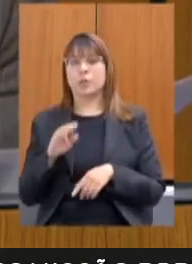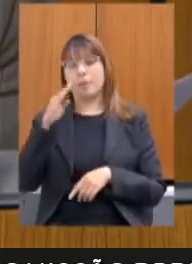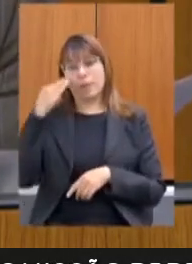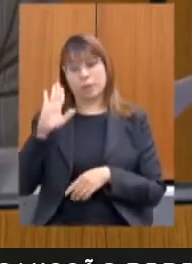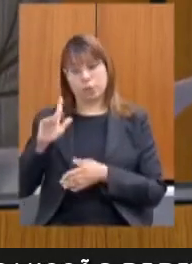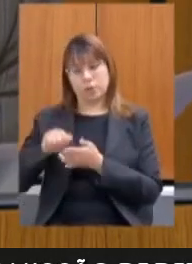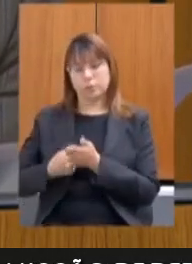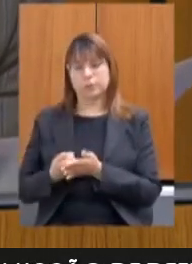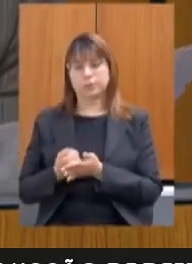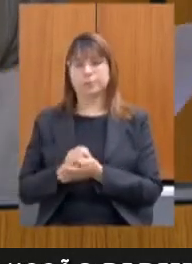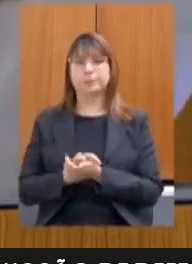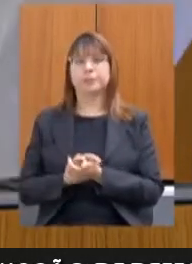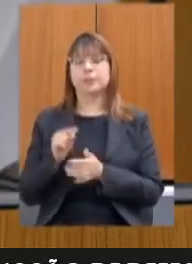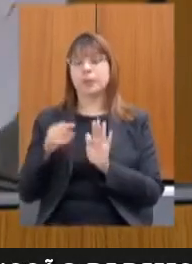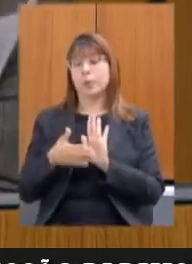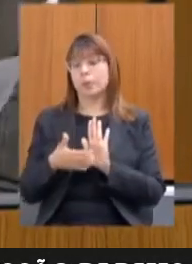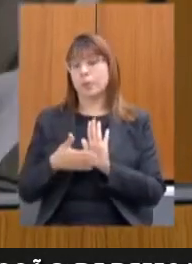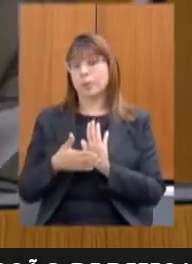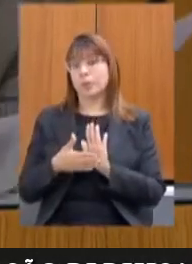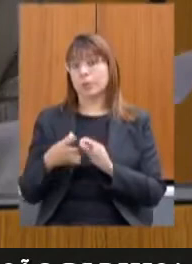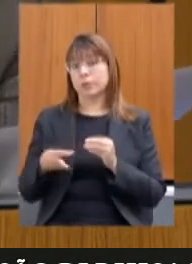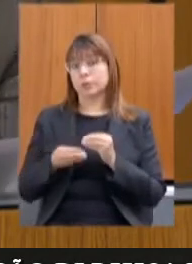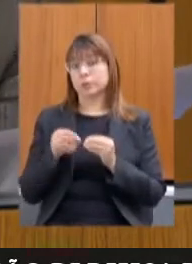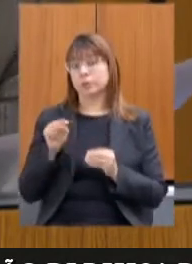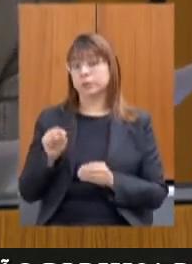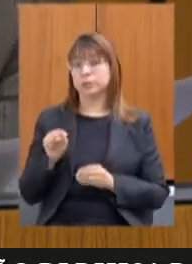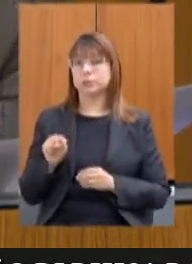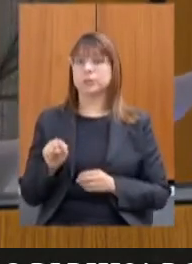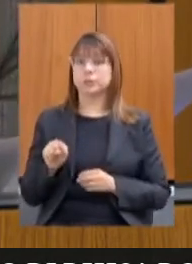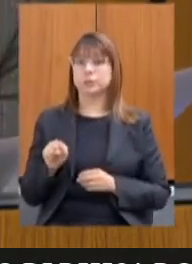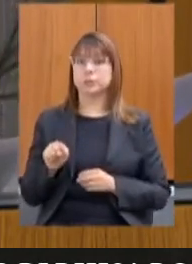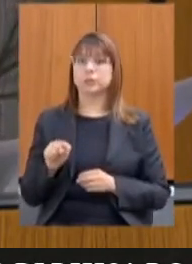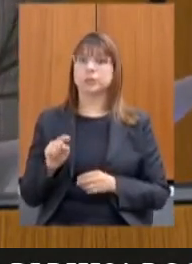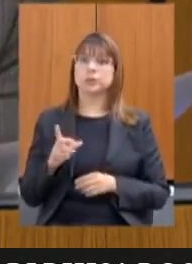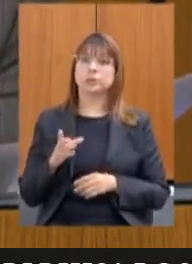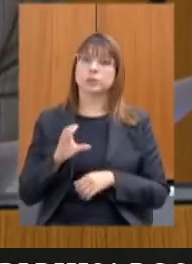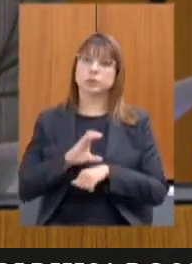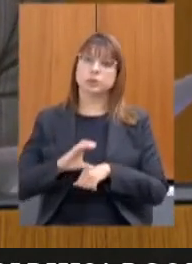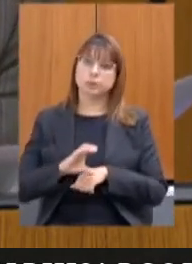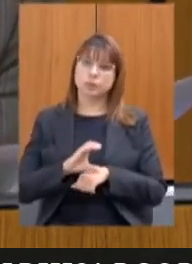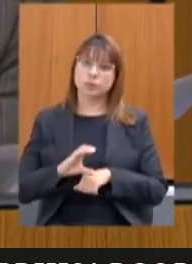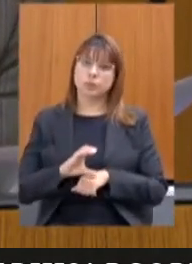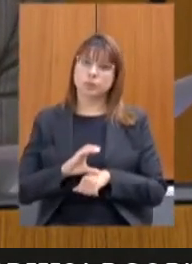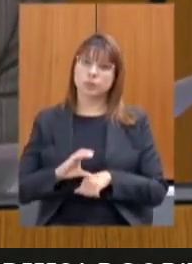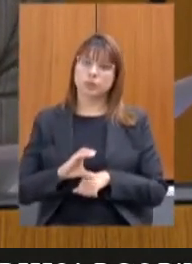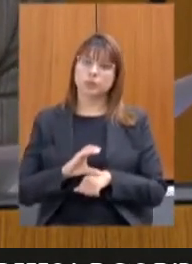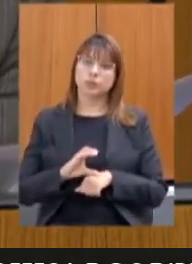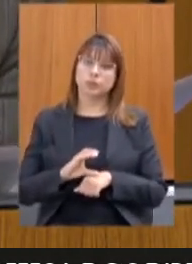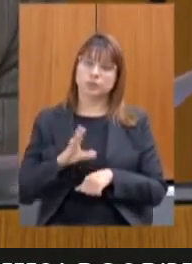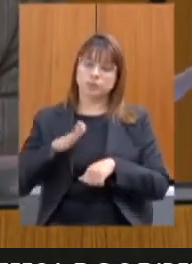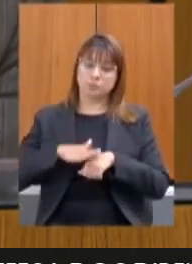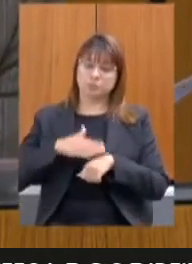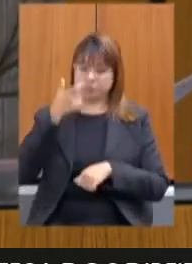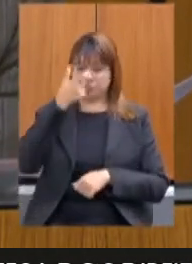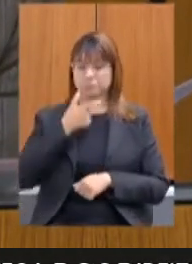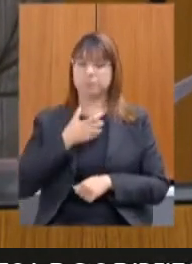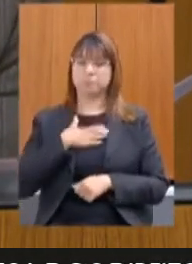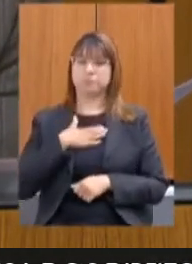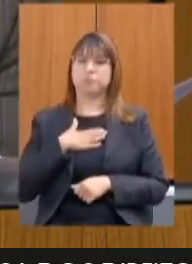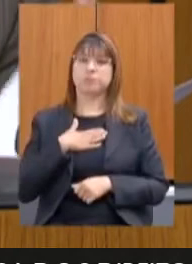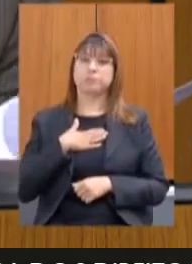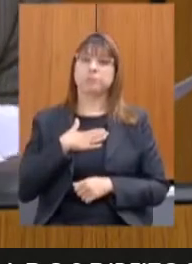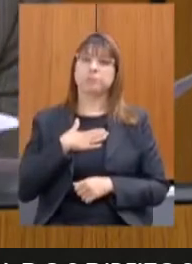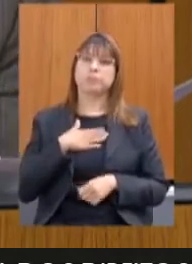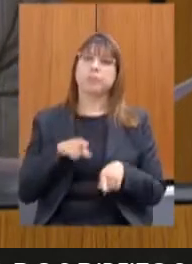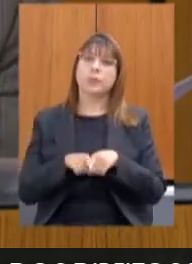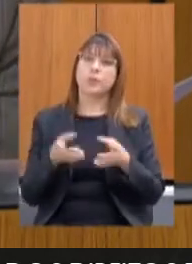conosco uma proposta de emenda à constituição de minha autoria quero aqui também